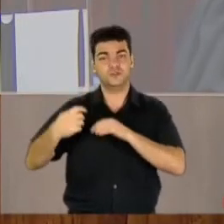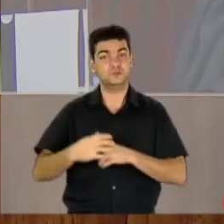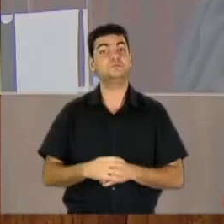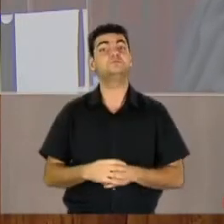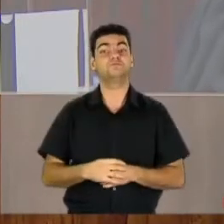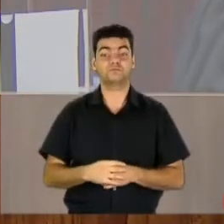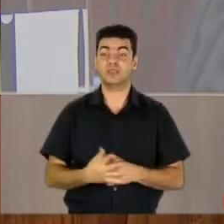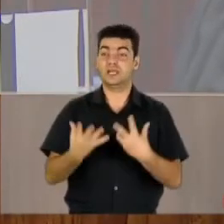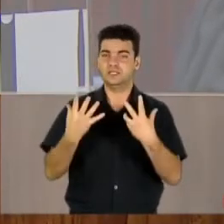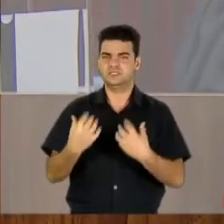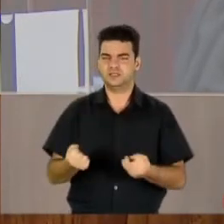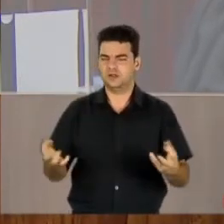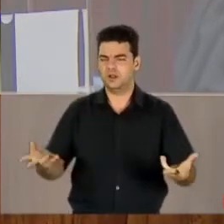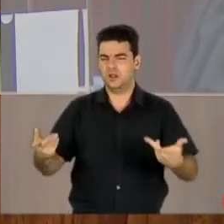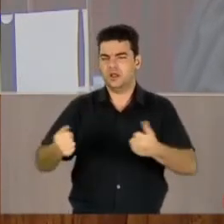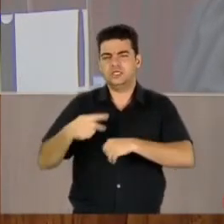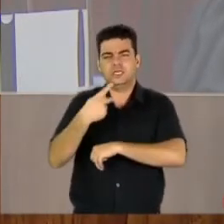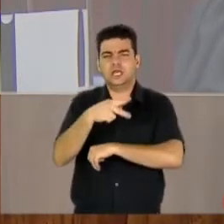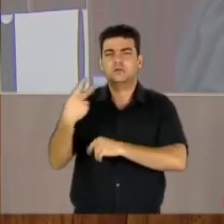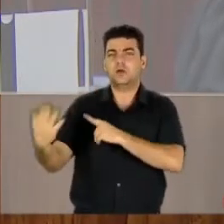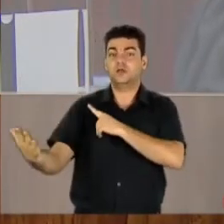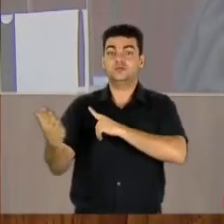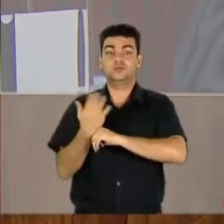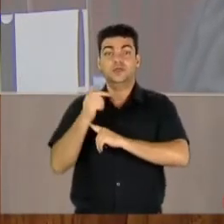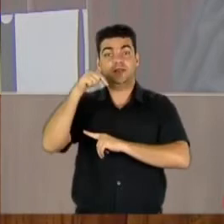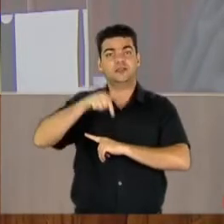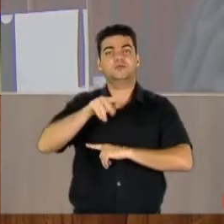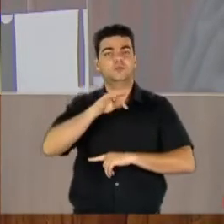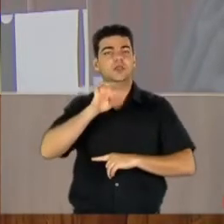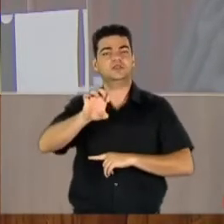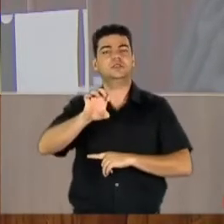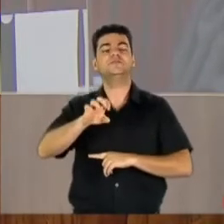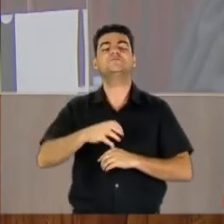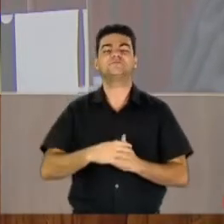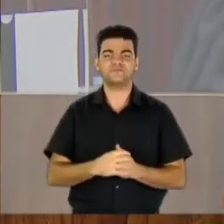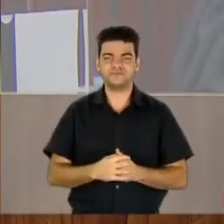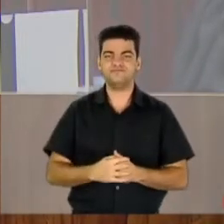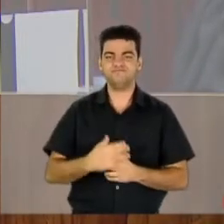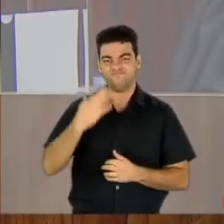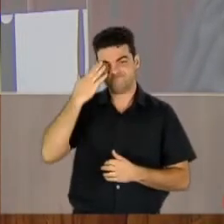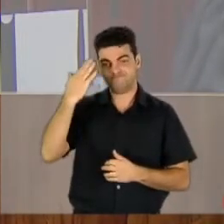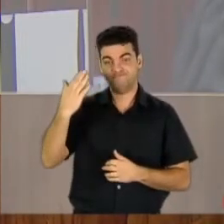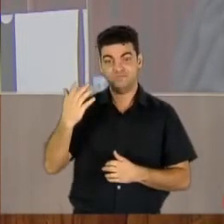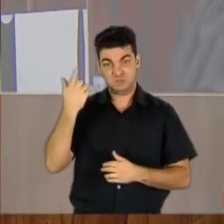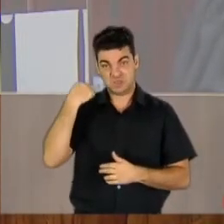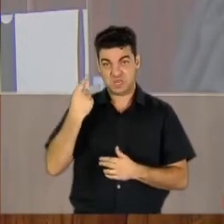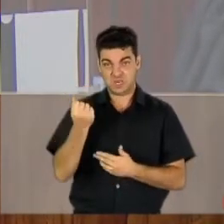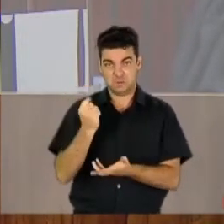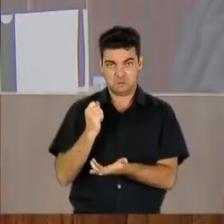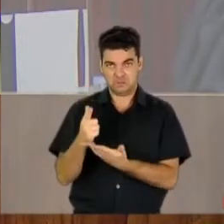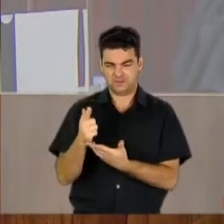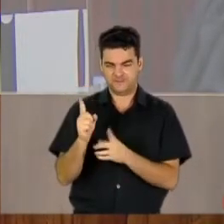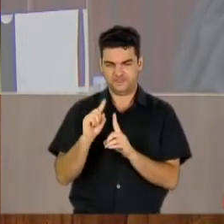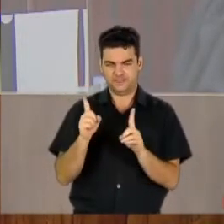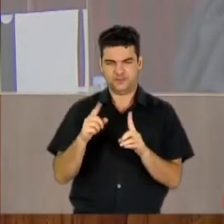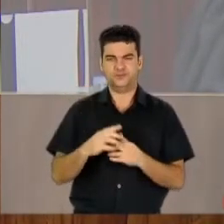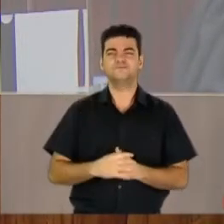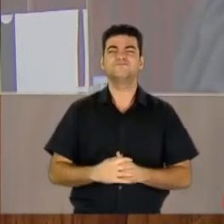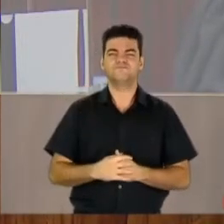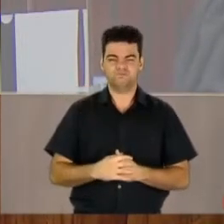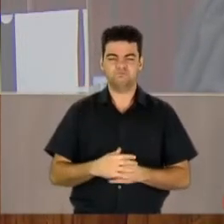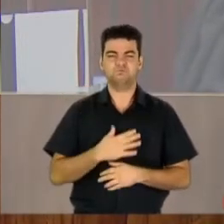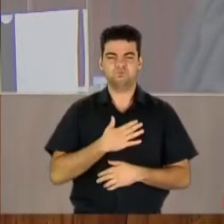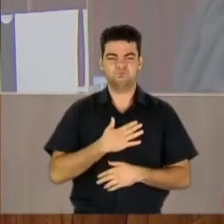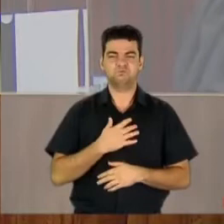colocarem seu talento e energia a serviço da democracia, sem nada cobrarem um exemplo de